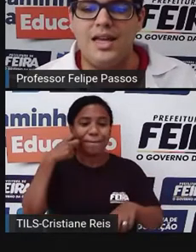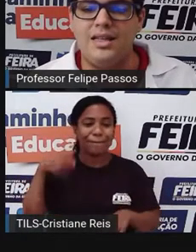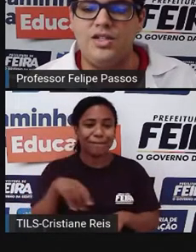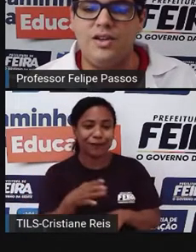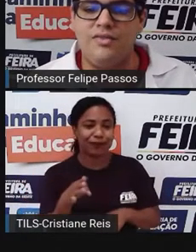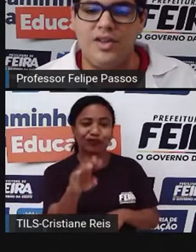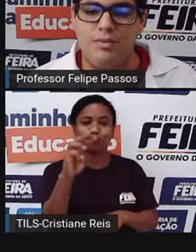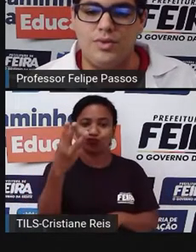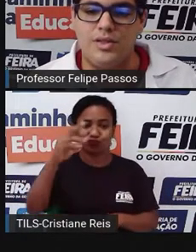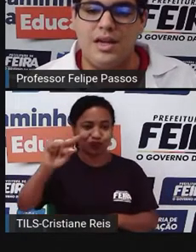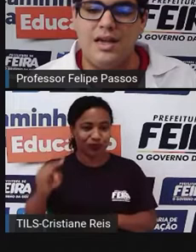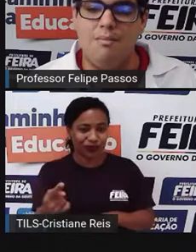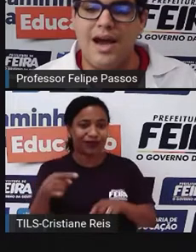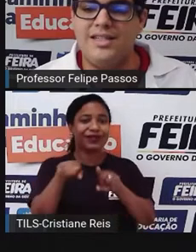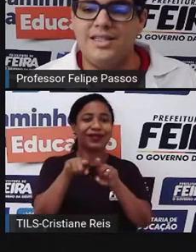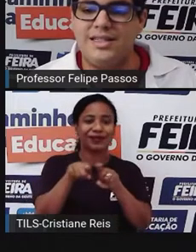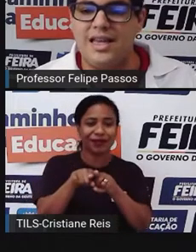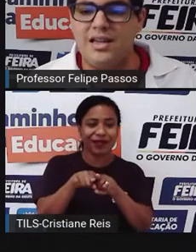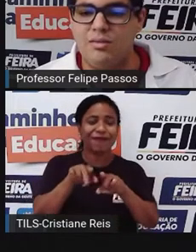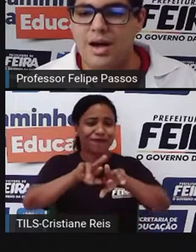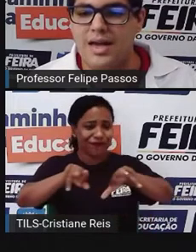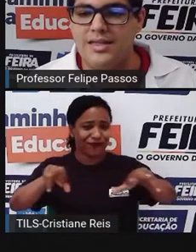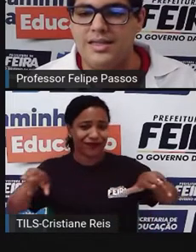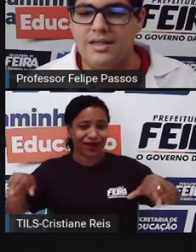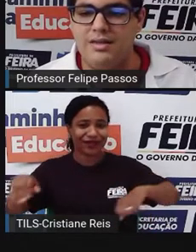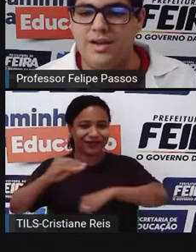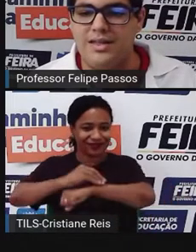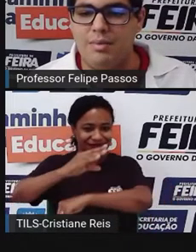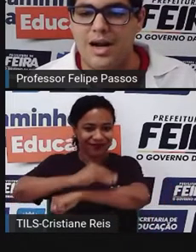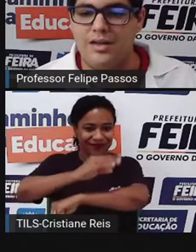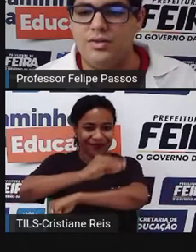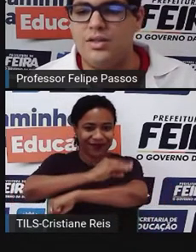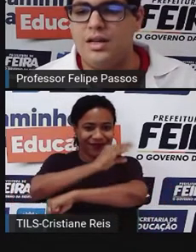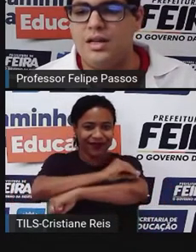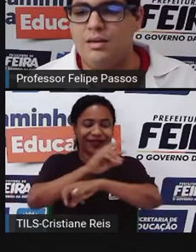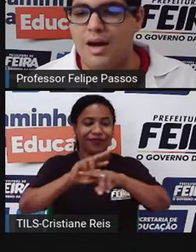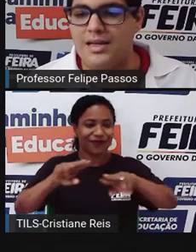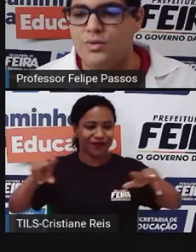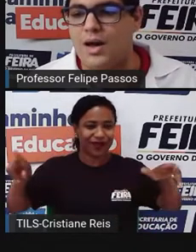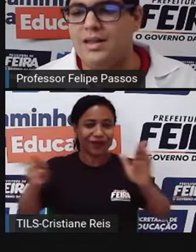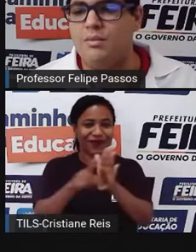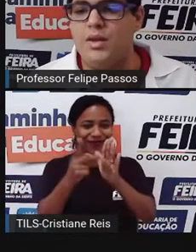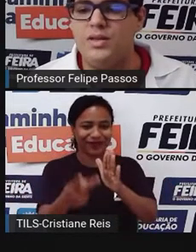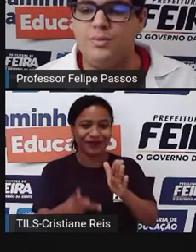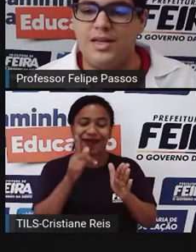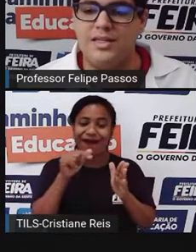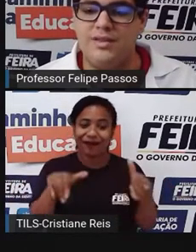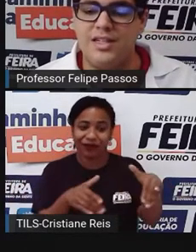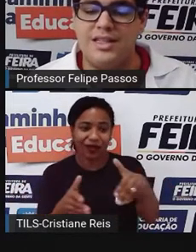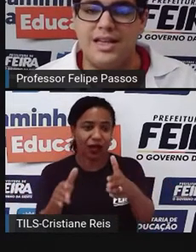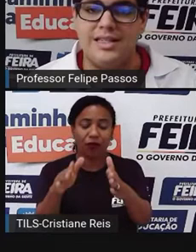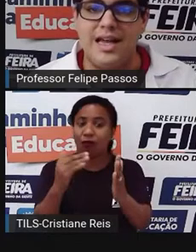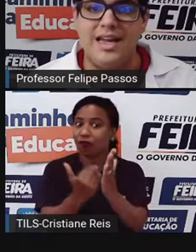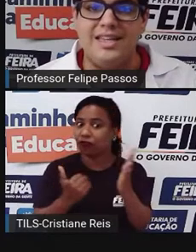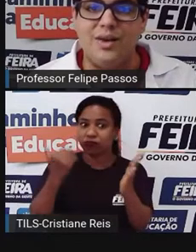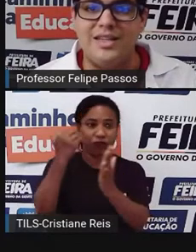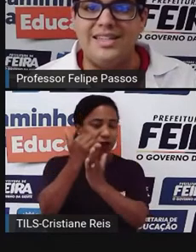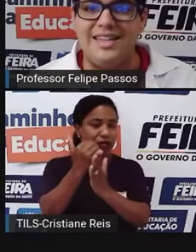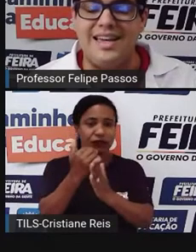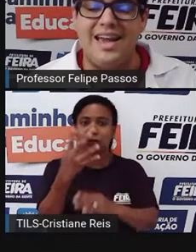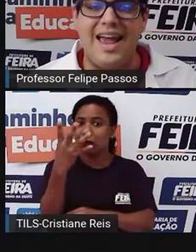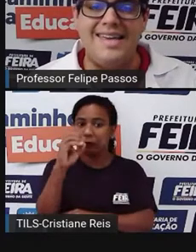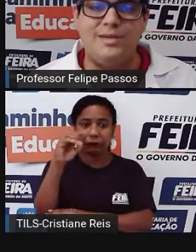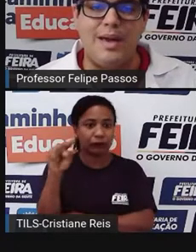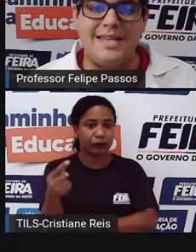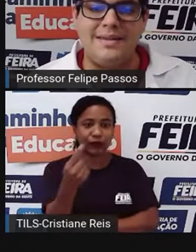400 de anfíbios, mais de 100 animais invertebrados e mais 40.000 espécies vegetais. Então